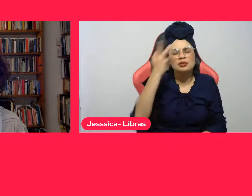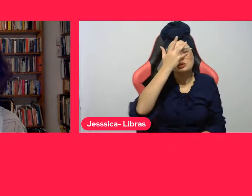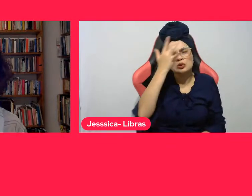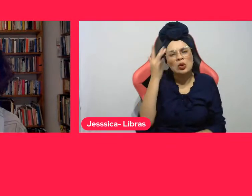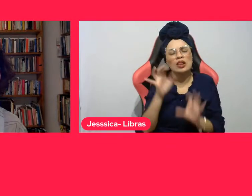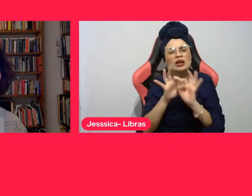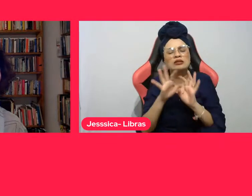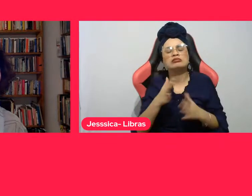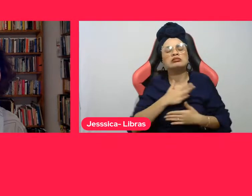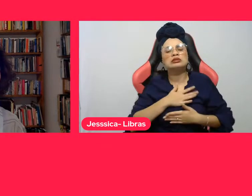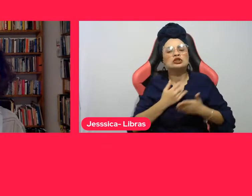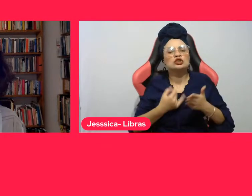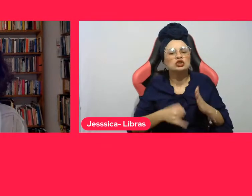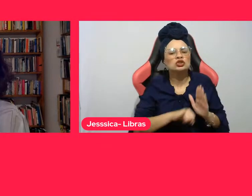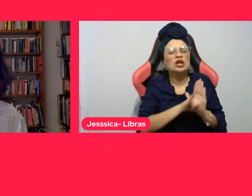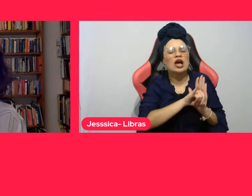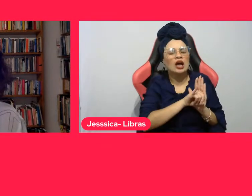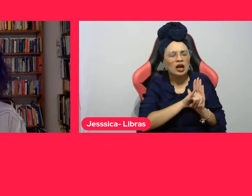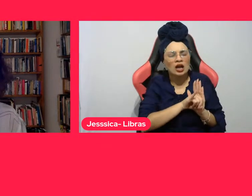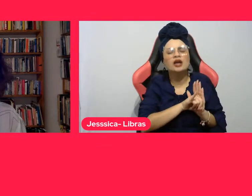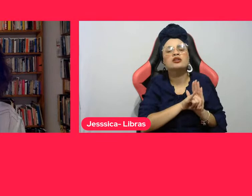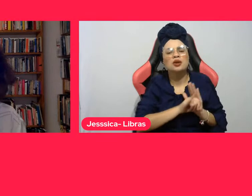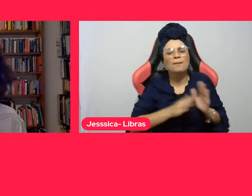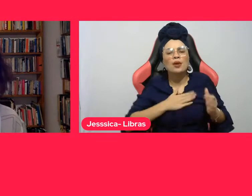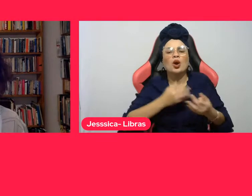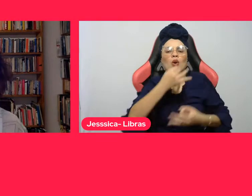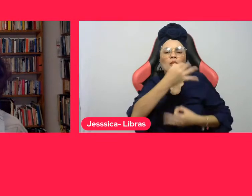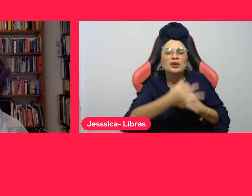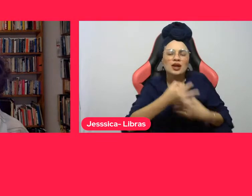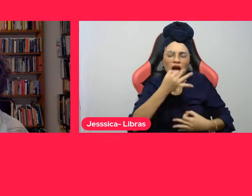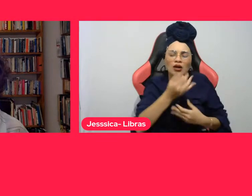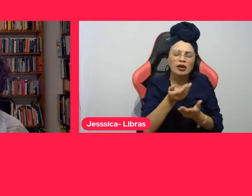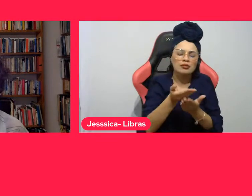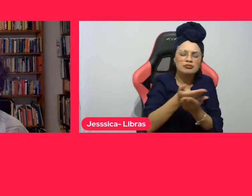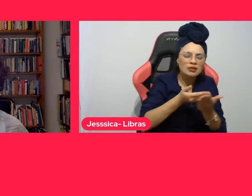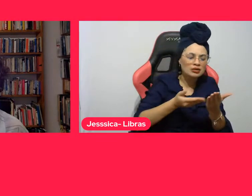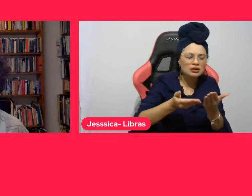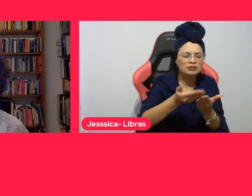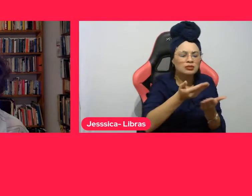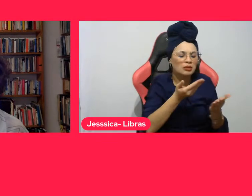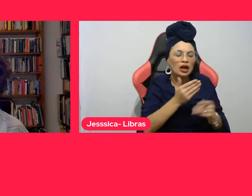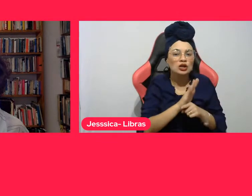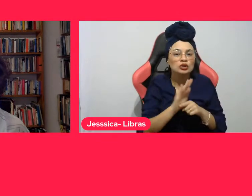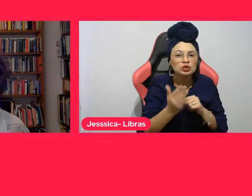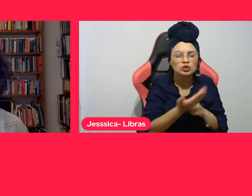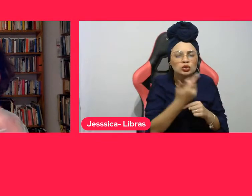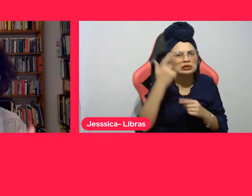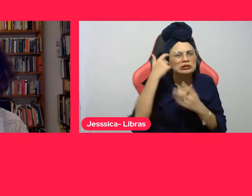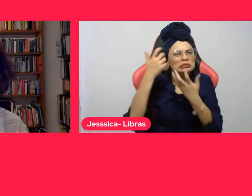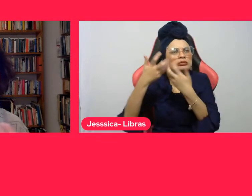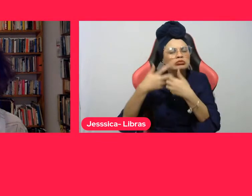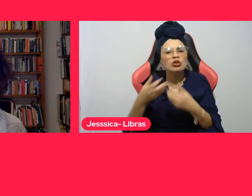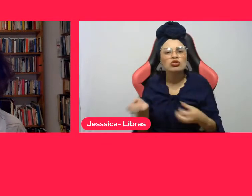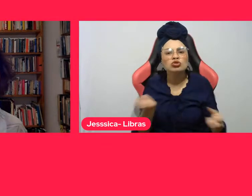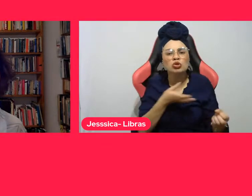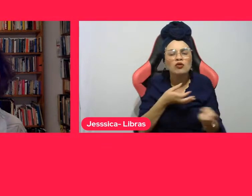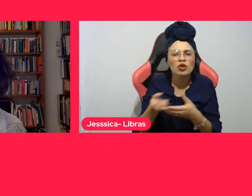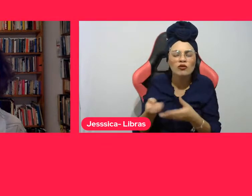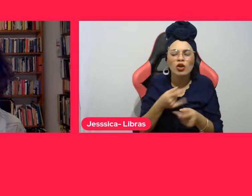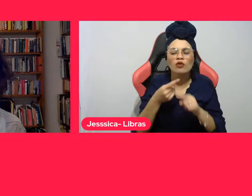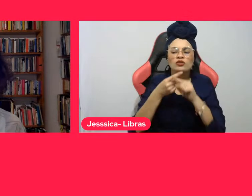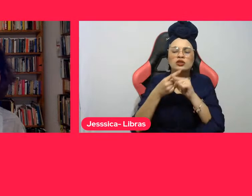social e ecológica e pensar nos enormes desafios que ainda temos que enfrentar, como povo e como